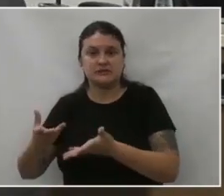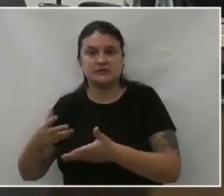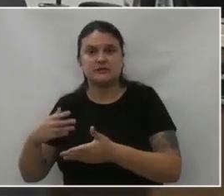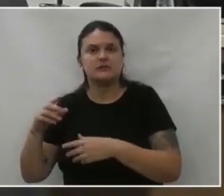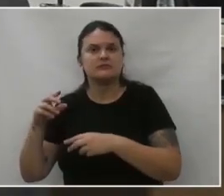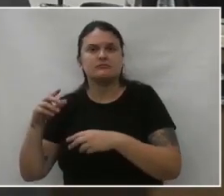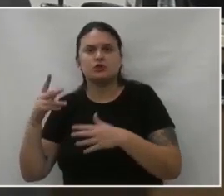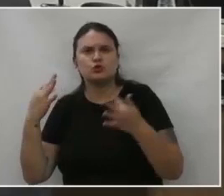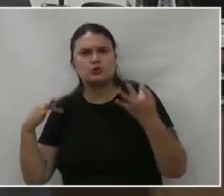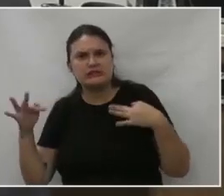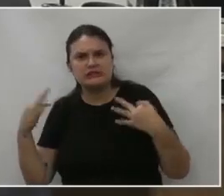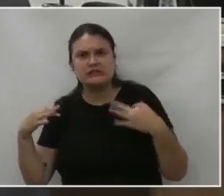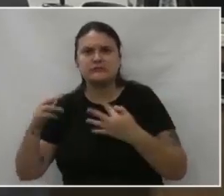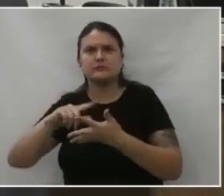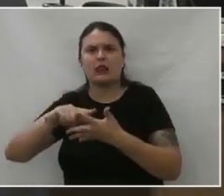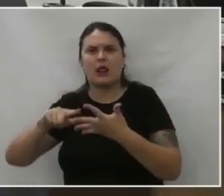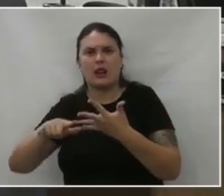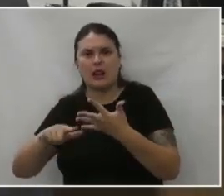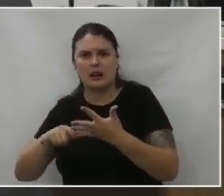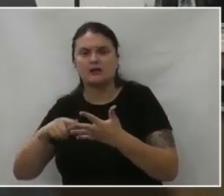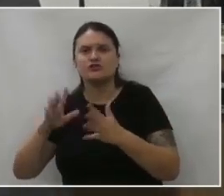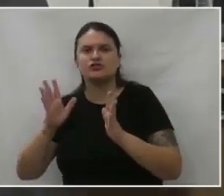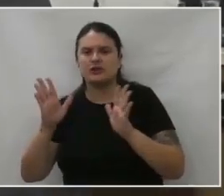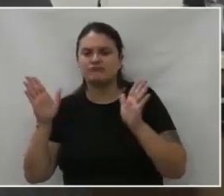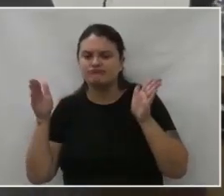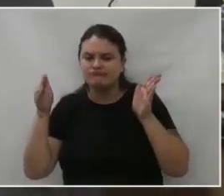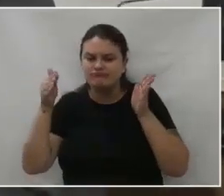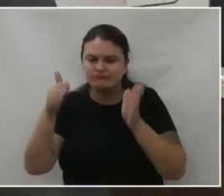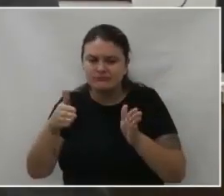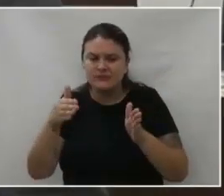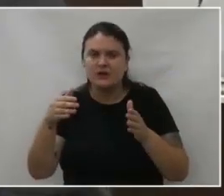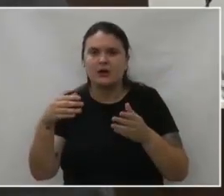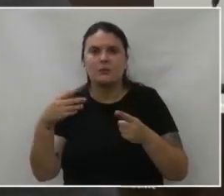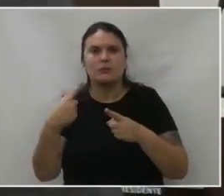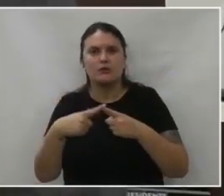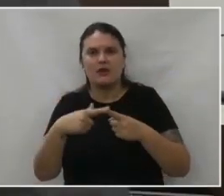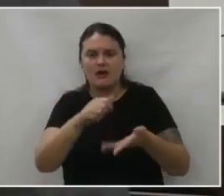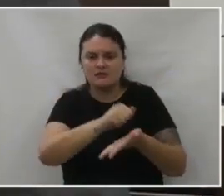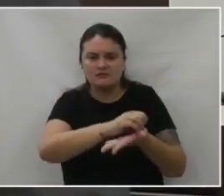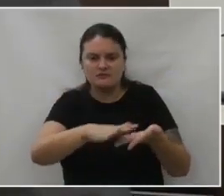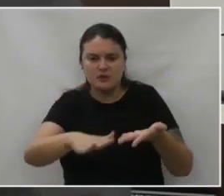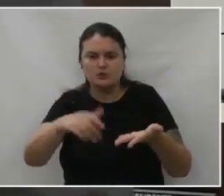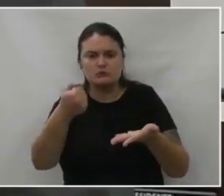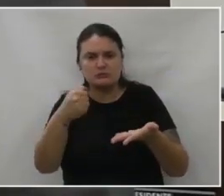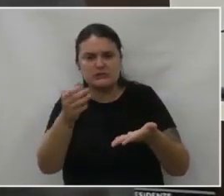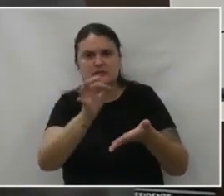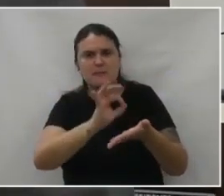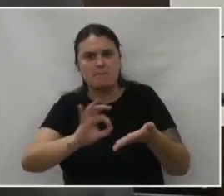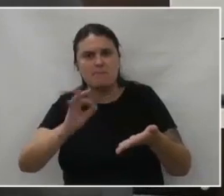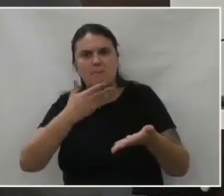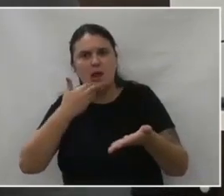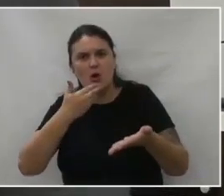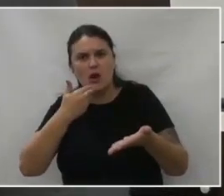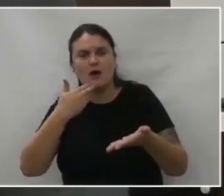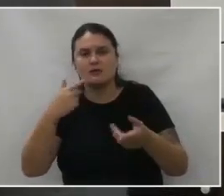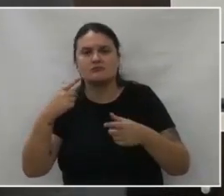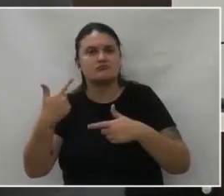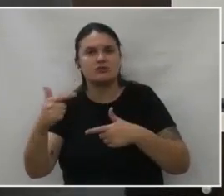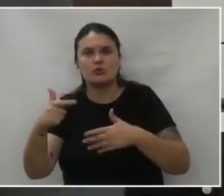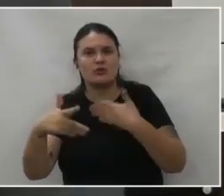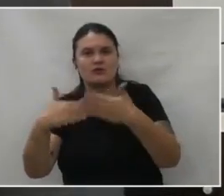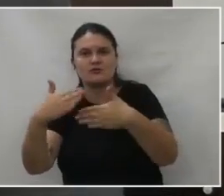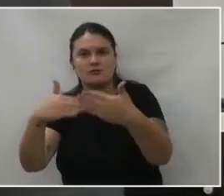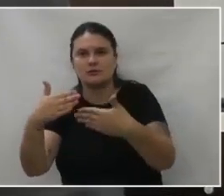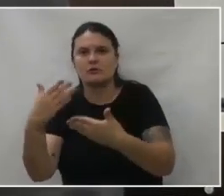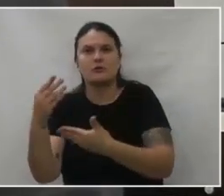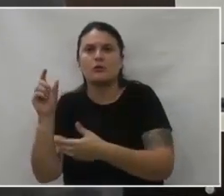abordando essa relação das rodovias, do acesso com o desenvolvimento. Quais são as suas considerações sobre isso,